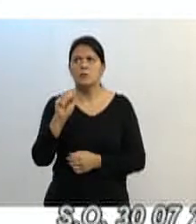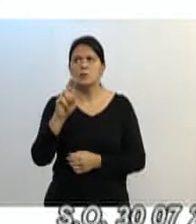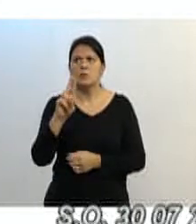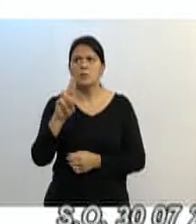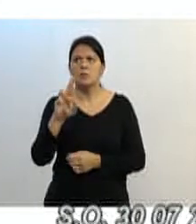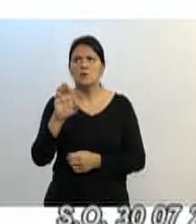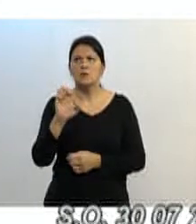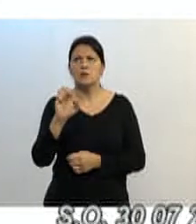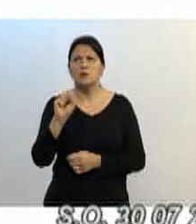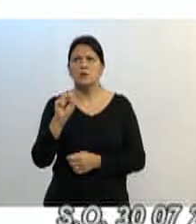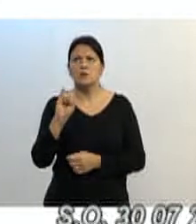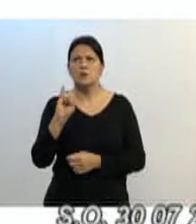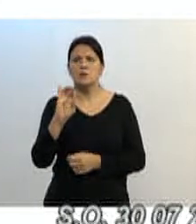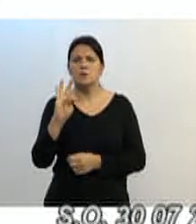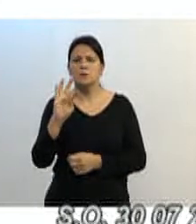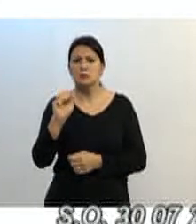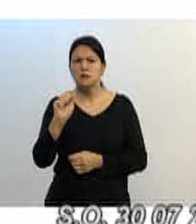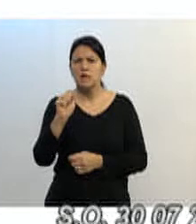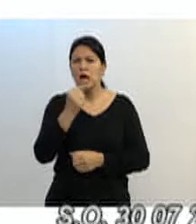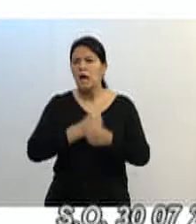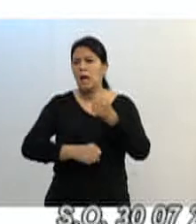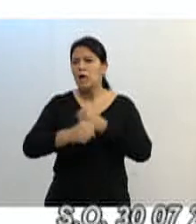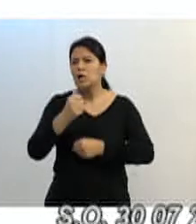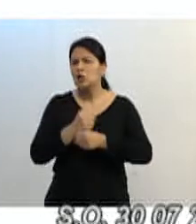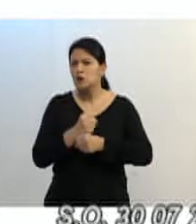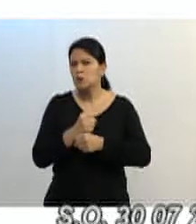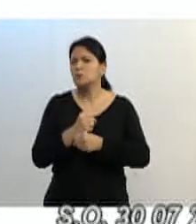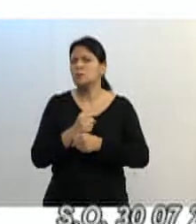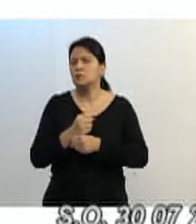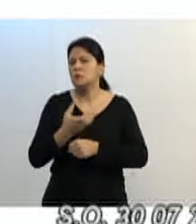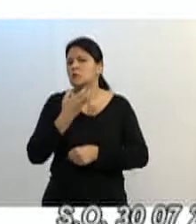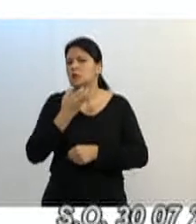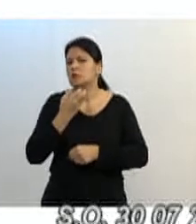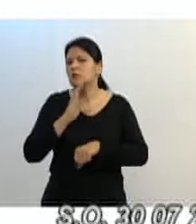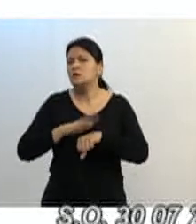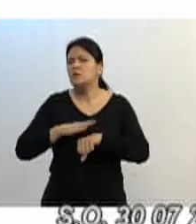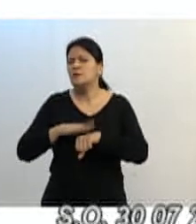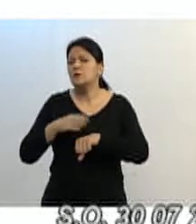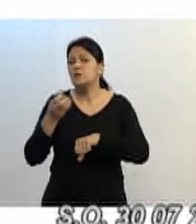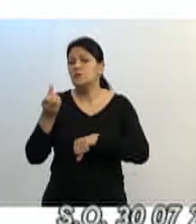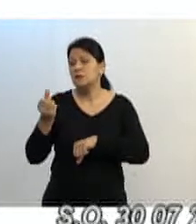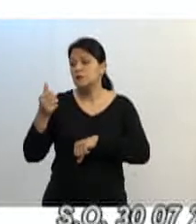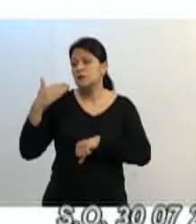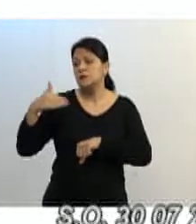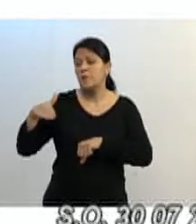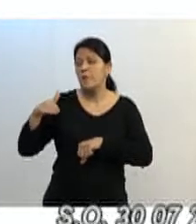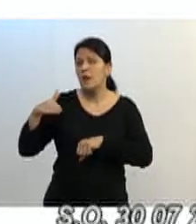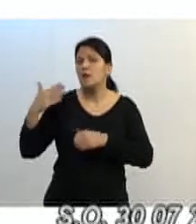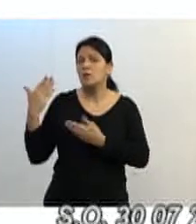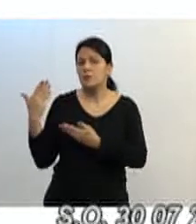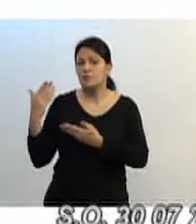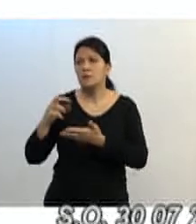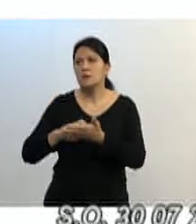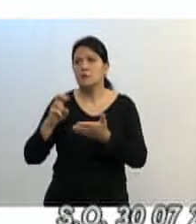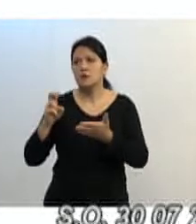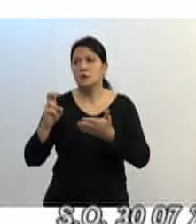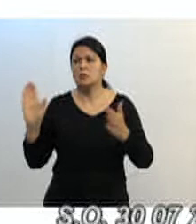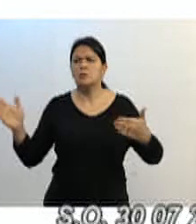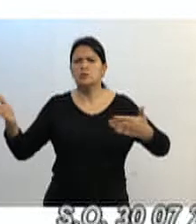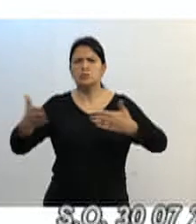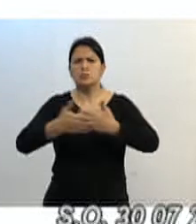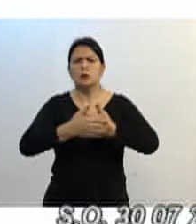passado, em dezembro, a população, 6h30 da manhã, a população estava lá presente, fechando, reivindicando,